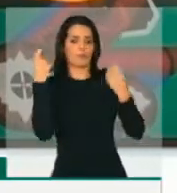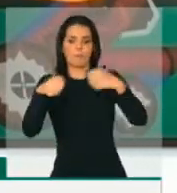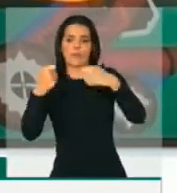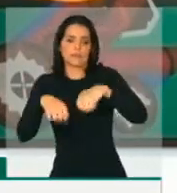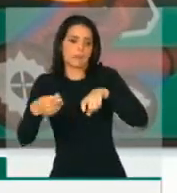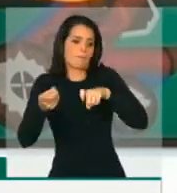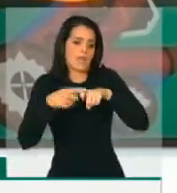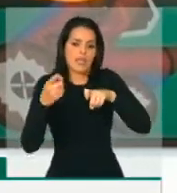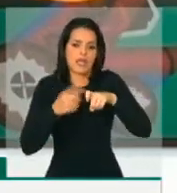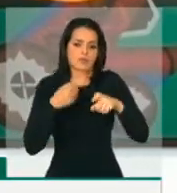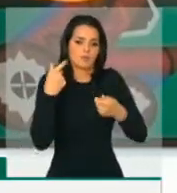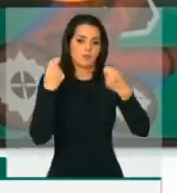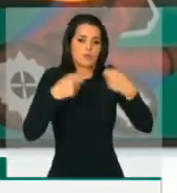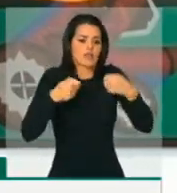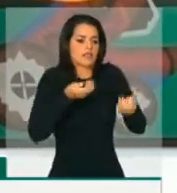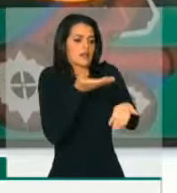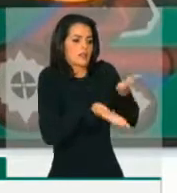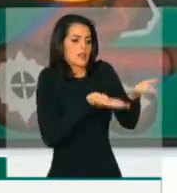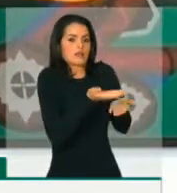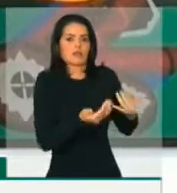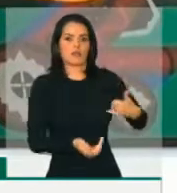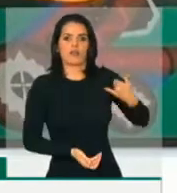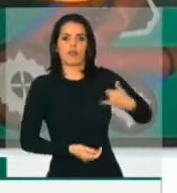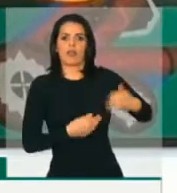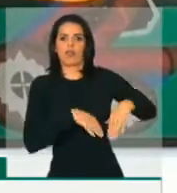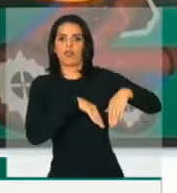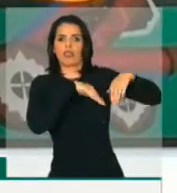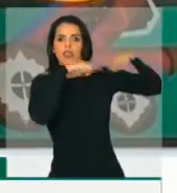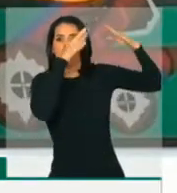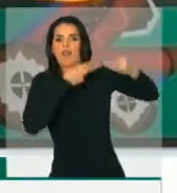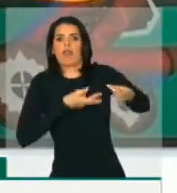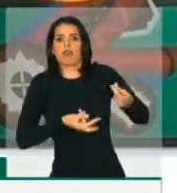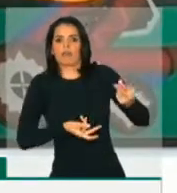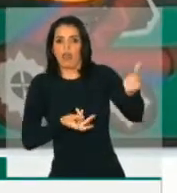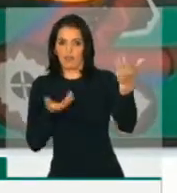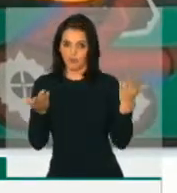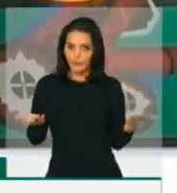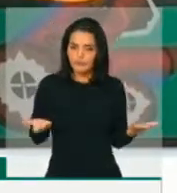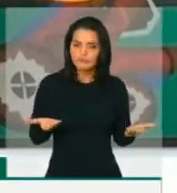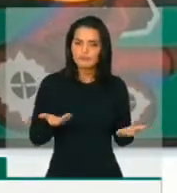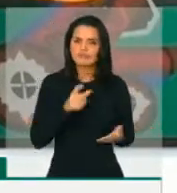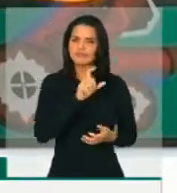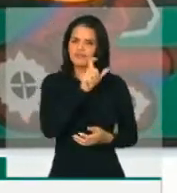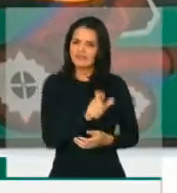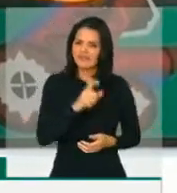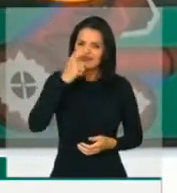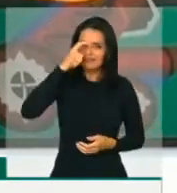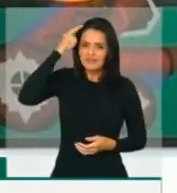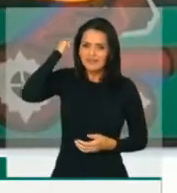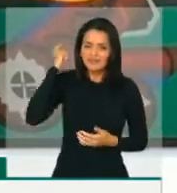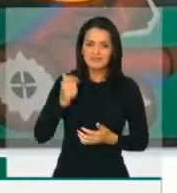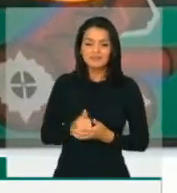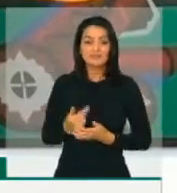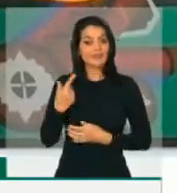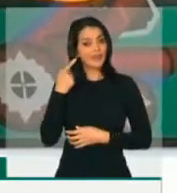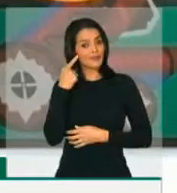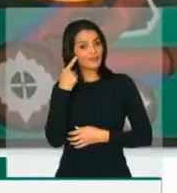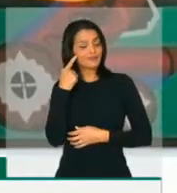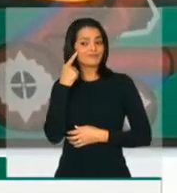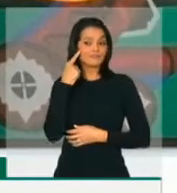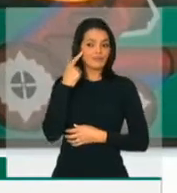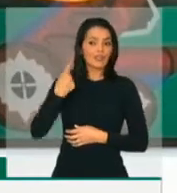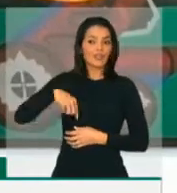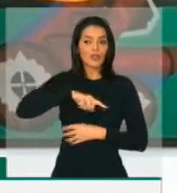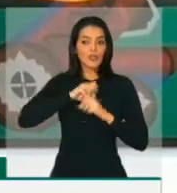precisa ser assistido. E aí eu pergunto para nós, Presidenta, que defendemos a vida,